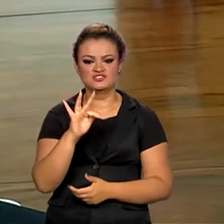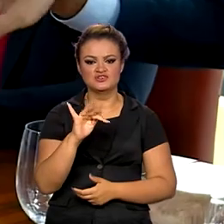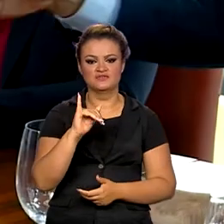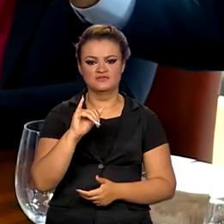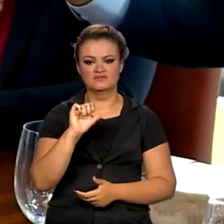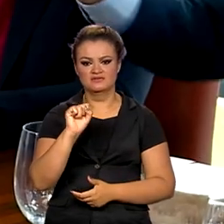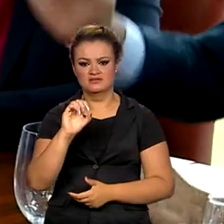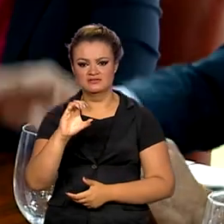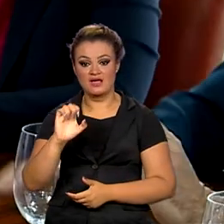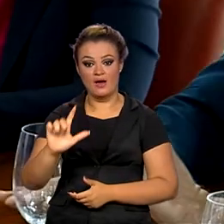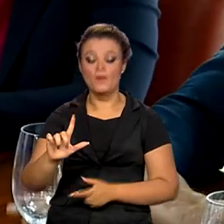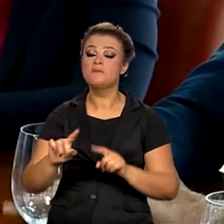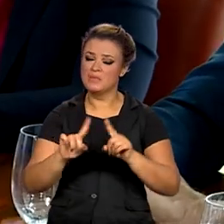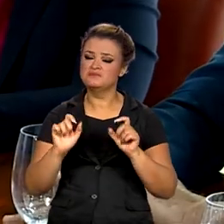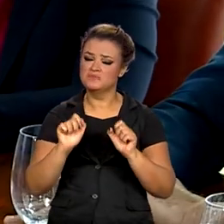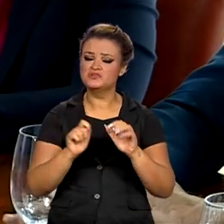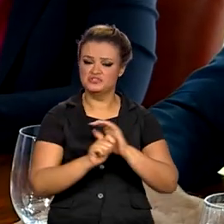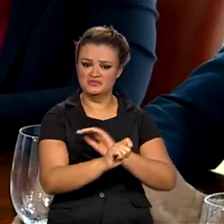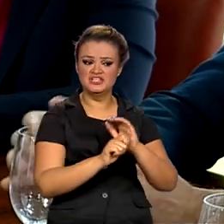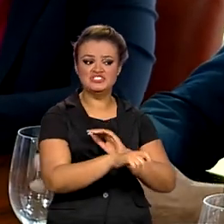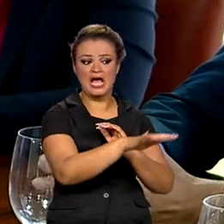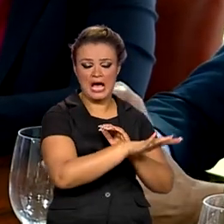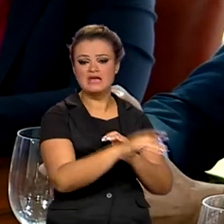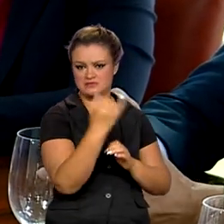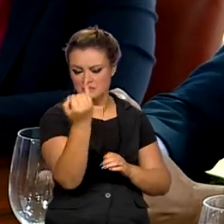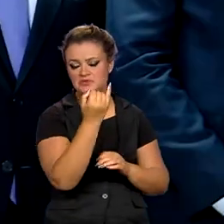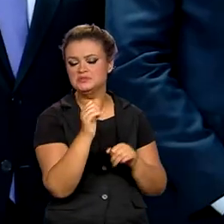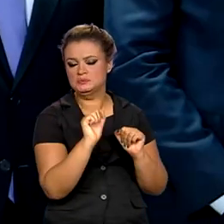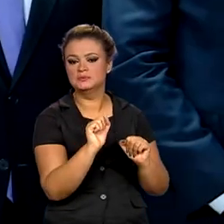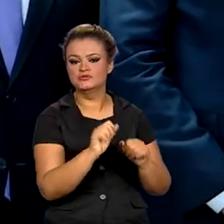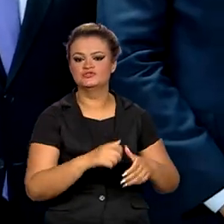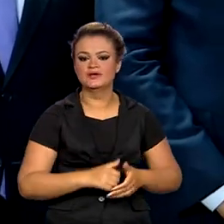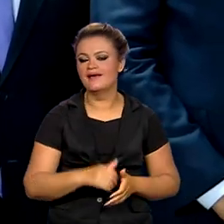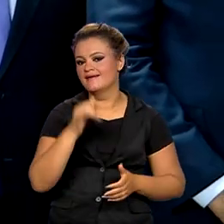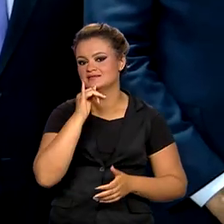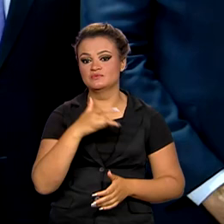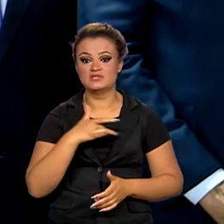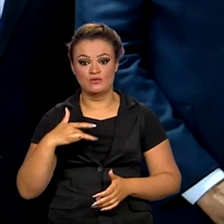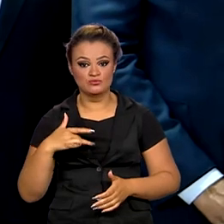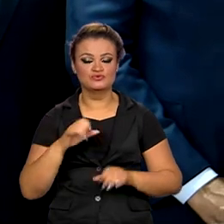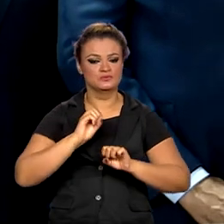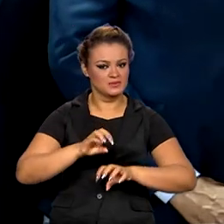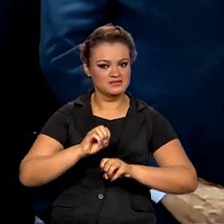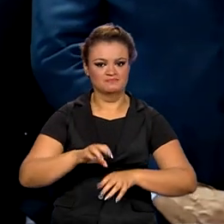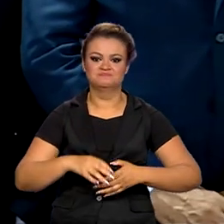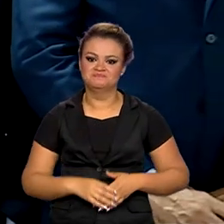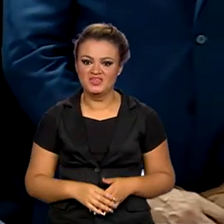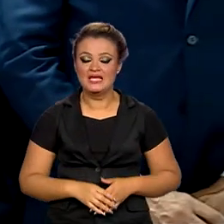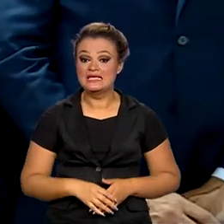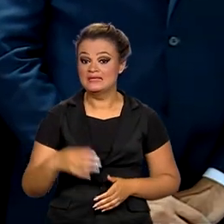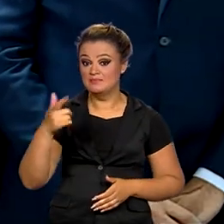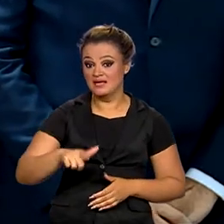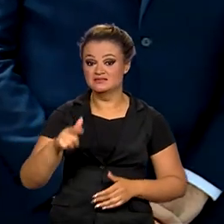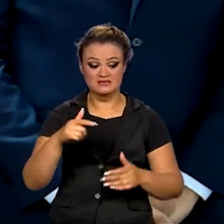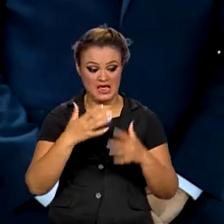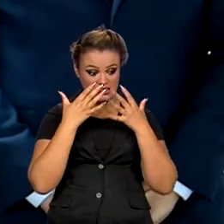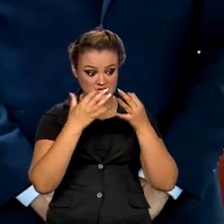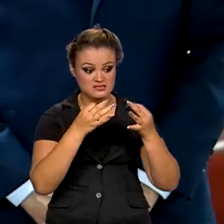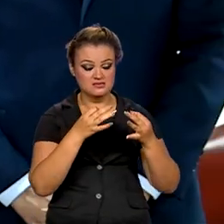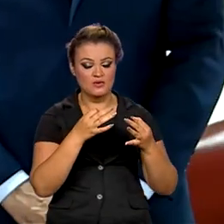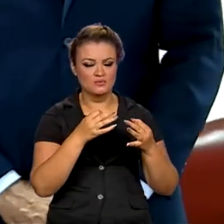impedir investimentos em áreas consideradas fundamentais, como saúde e educação, e visa também